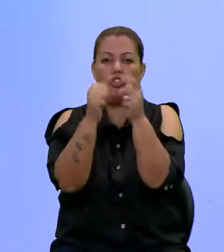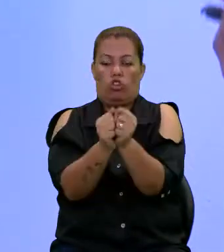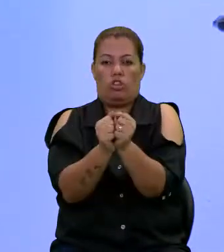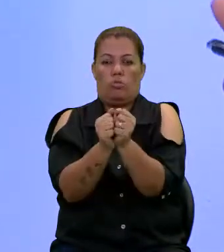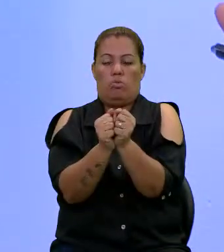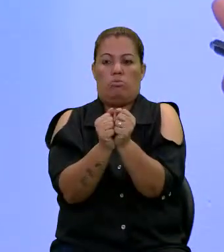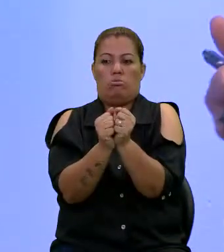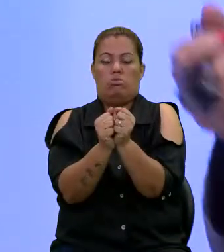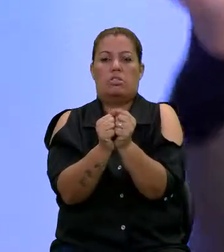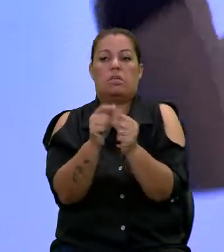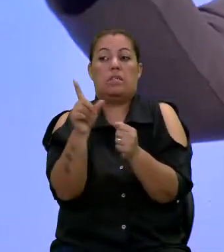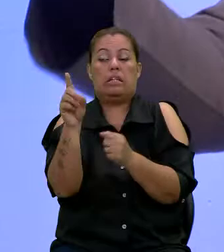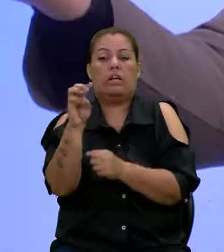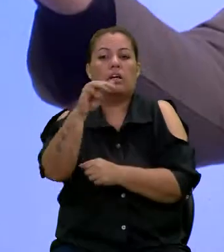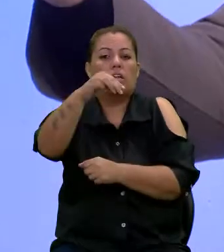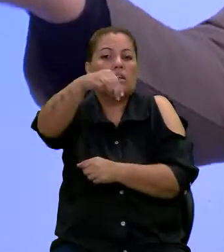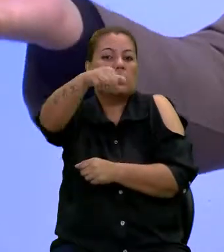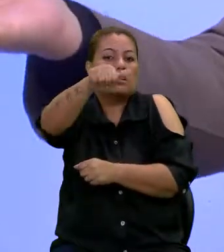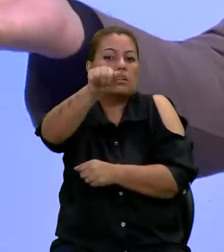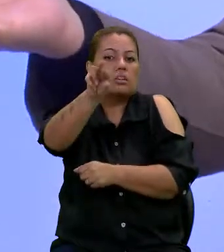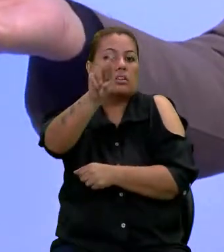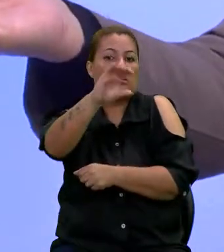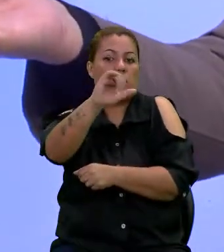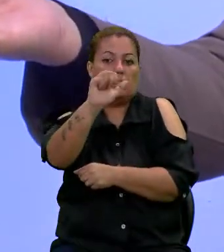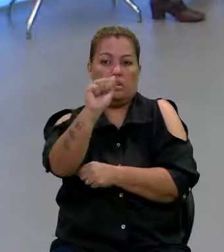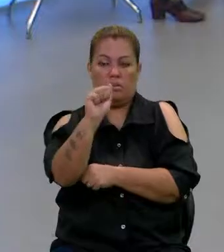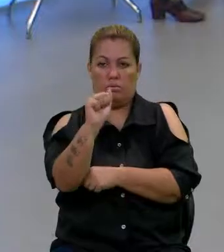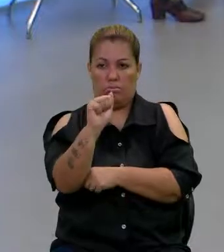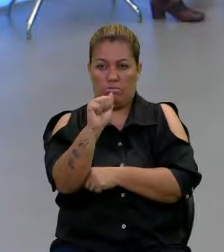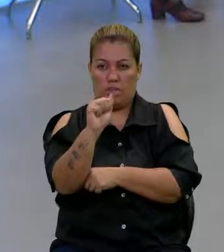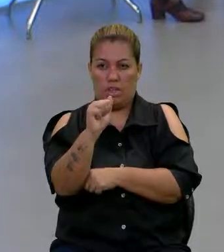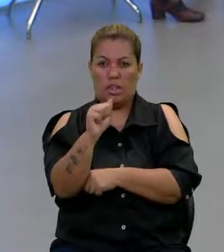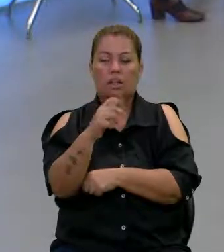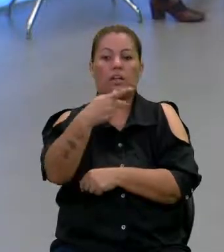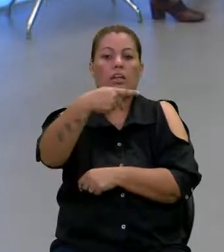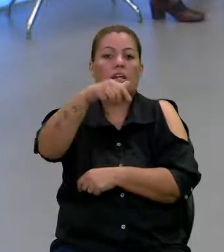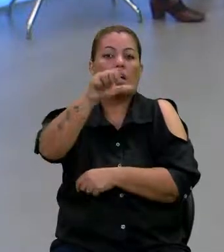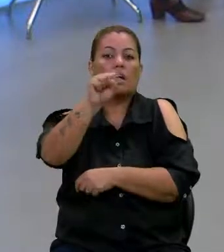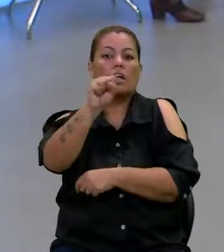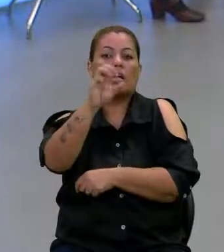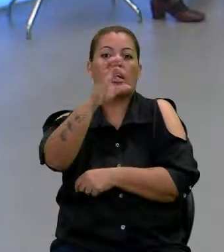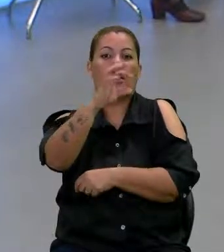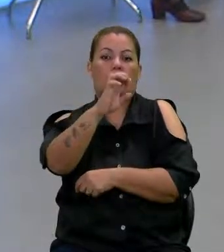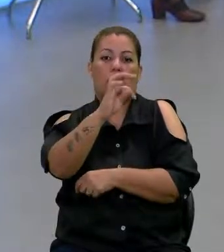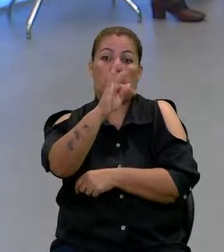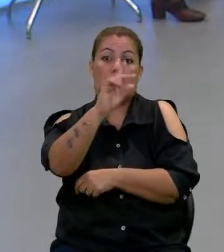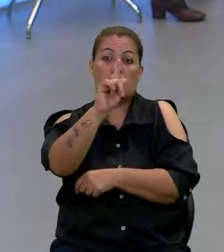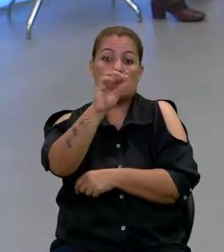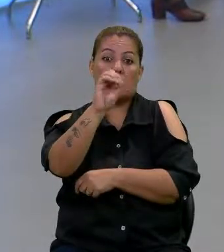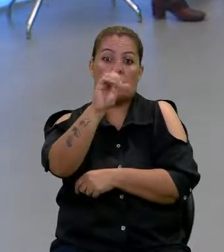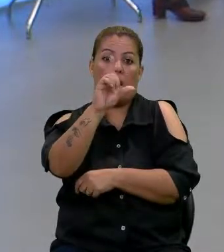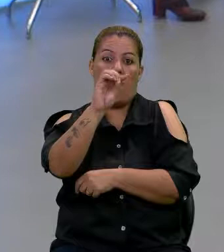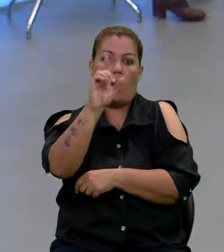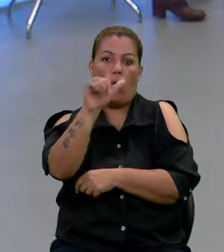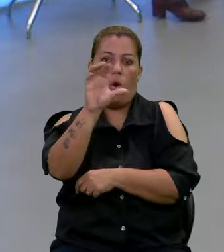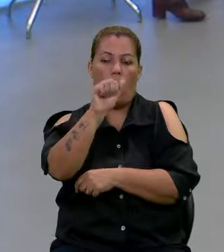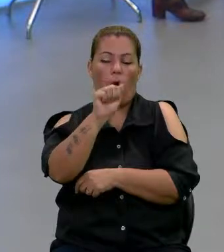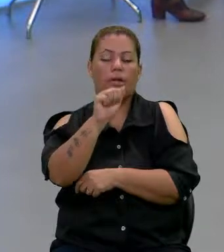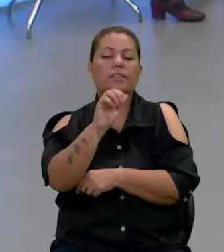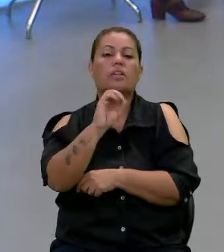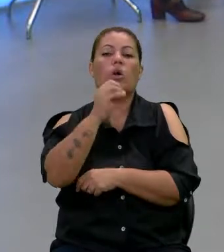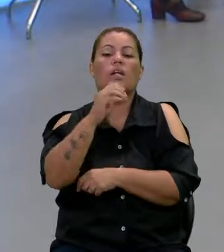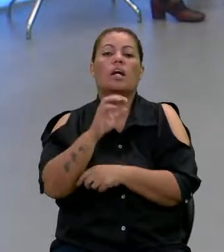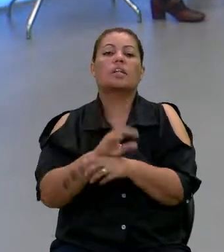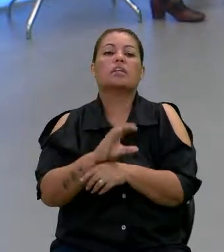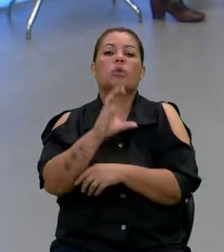nós estamos aqui então com a Márcia Solera, que é da Pestalose Osasco, Carlos Clemente,